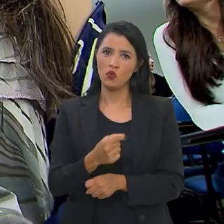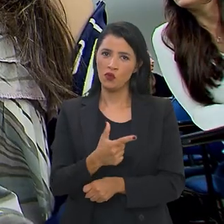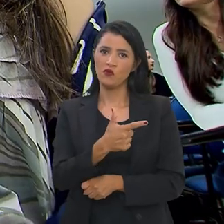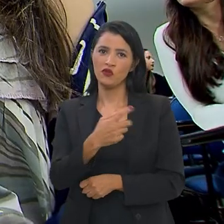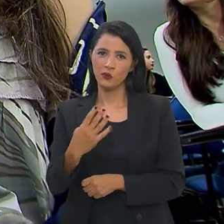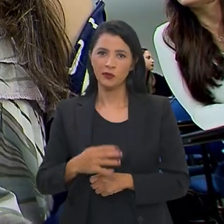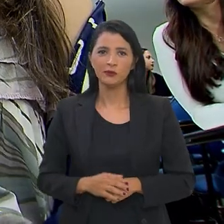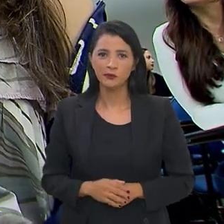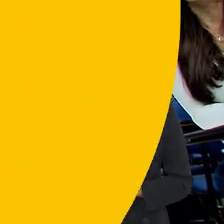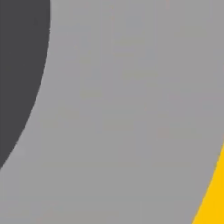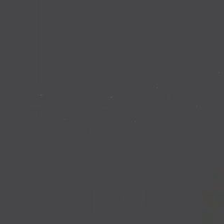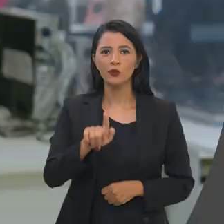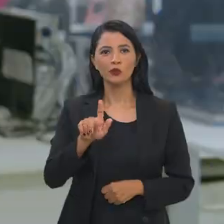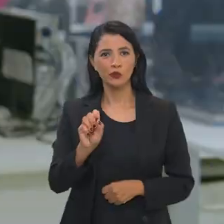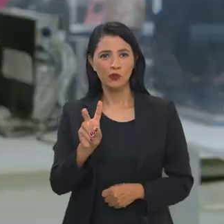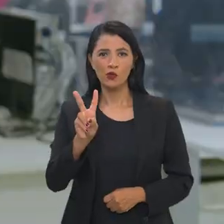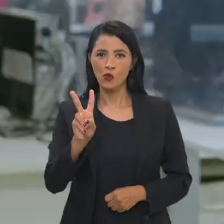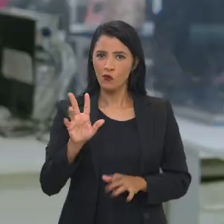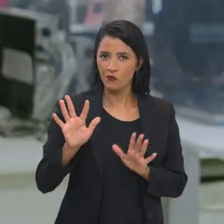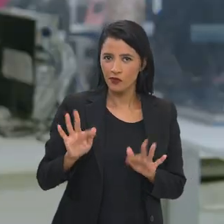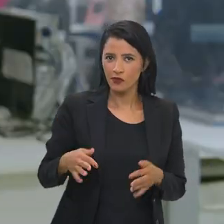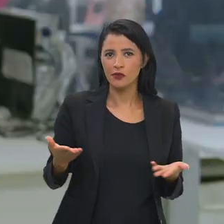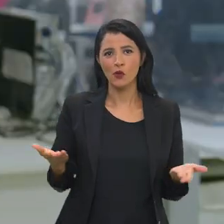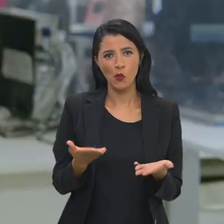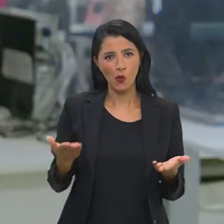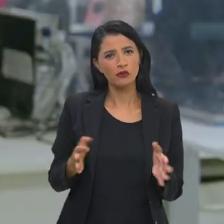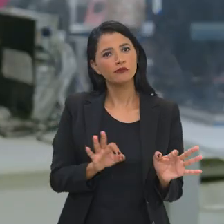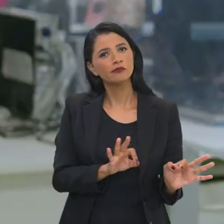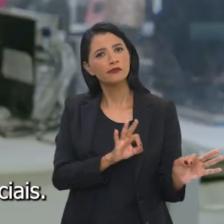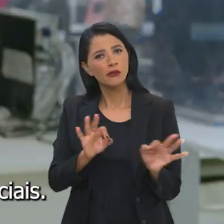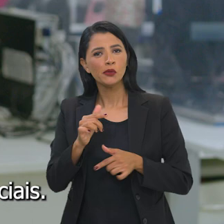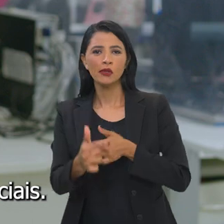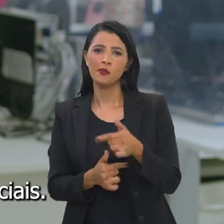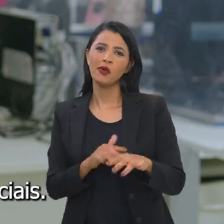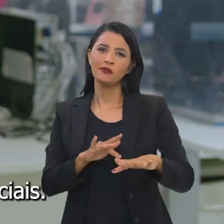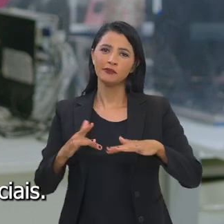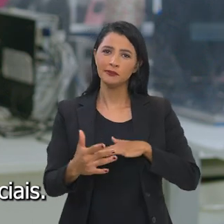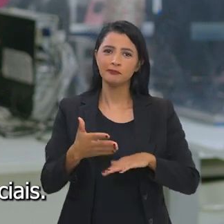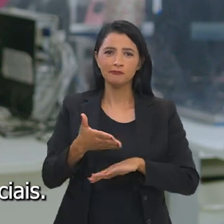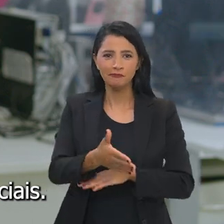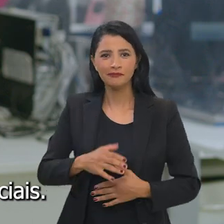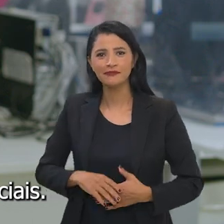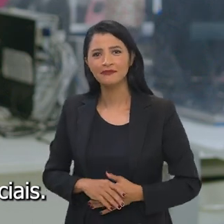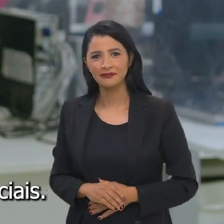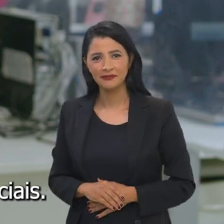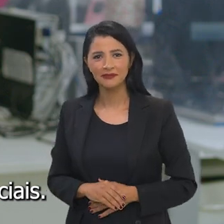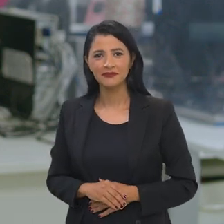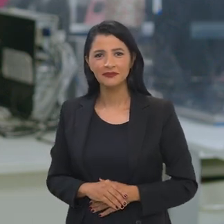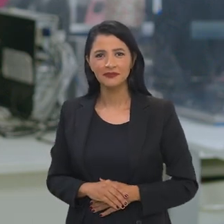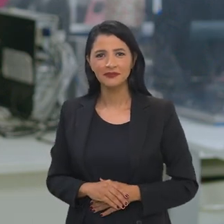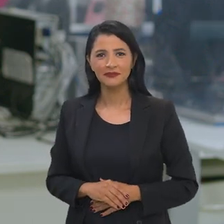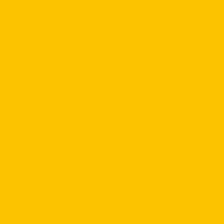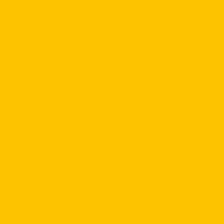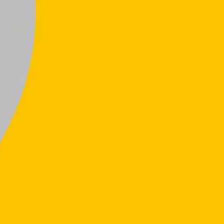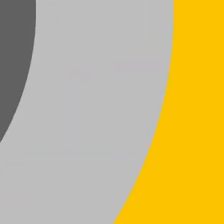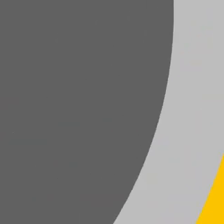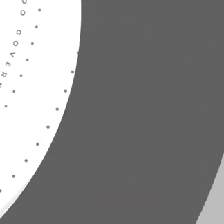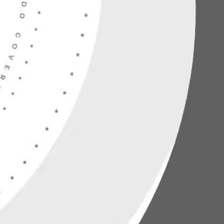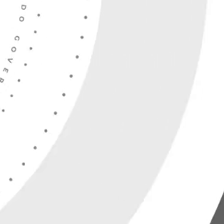em 2024. E o .gov de hoje fica por aqui. Acompanhe o nosso trabalho também nas redes sociais.